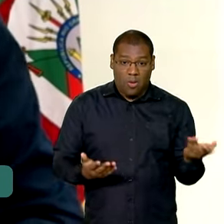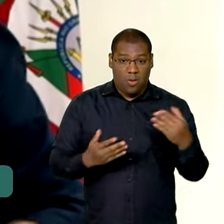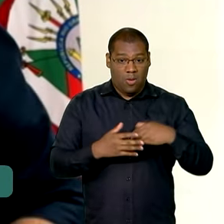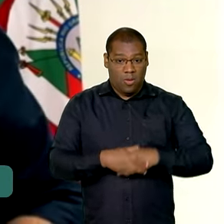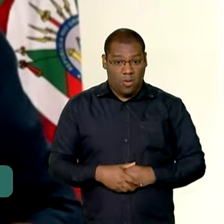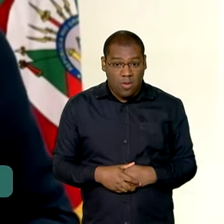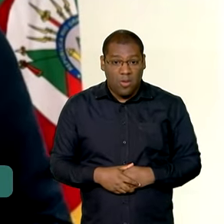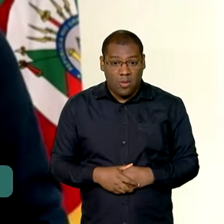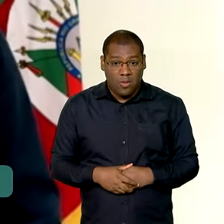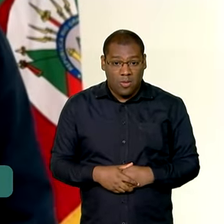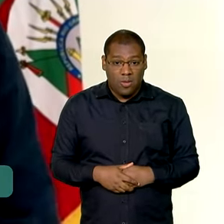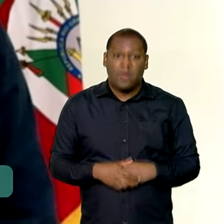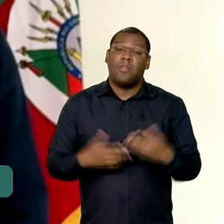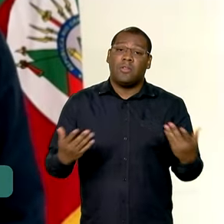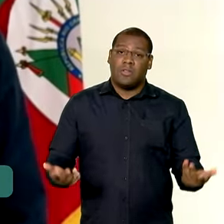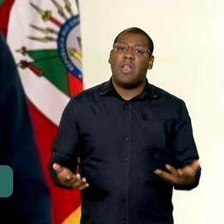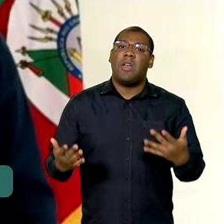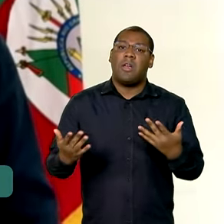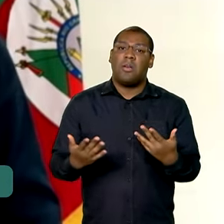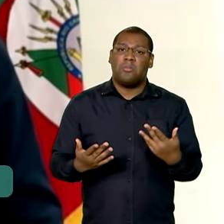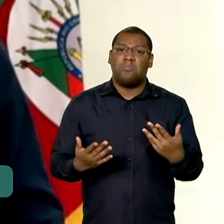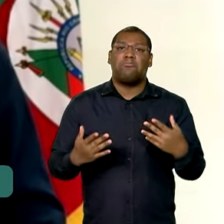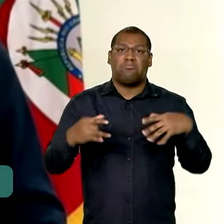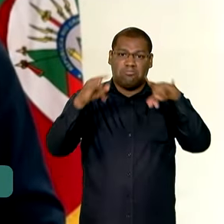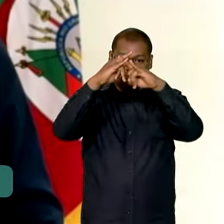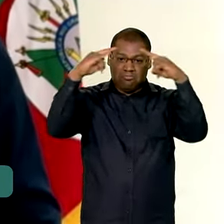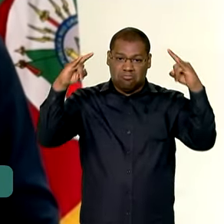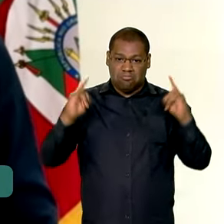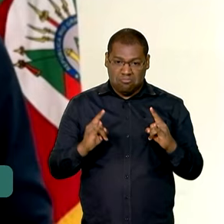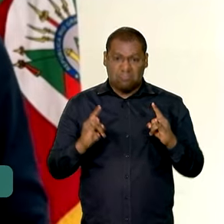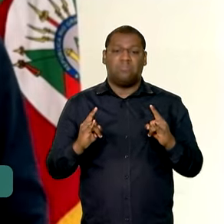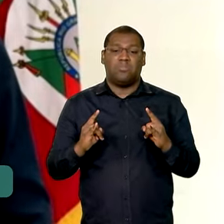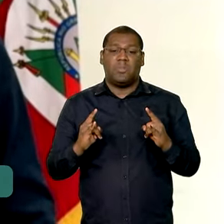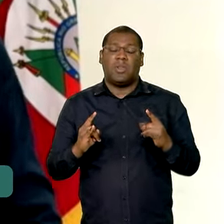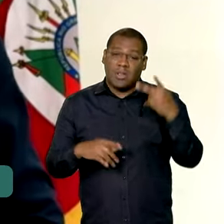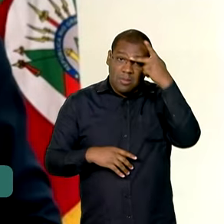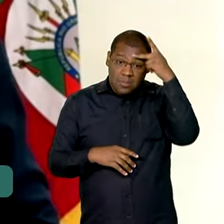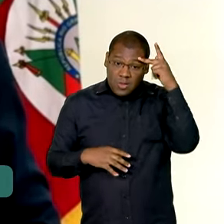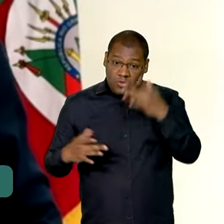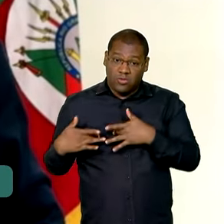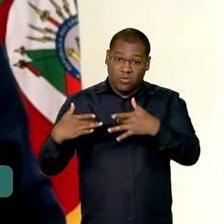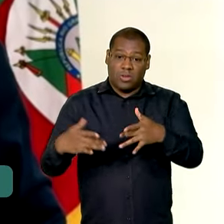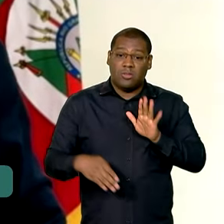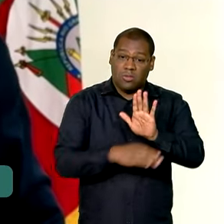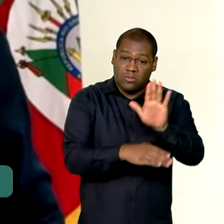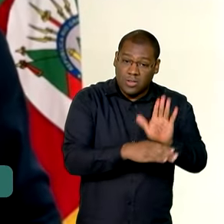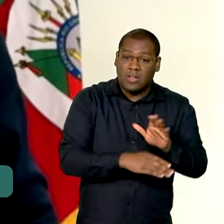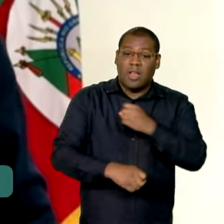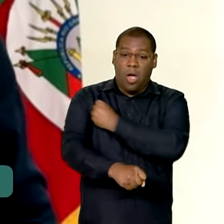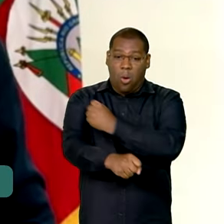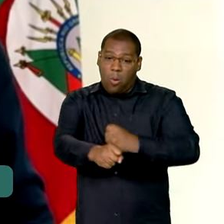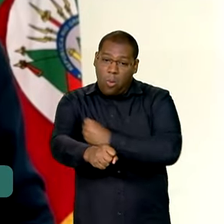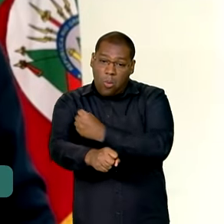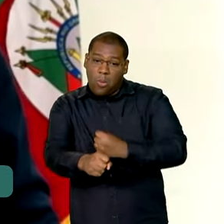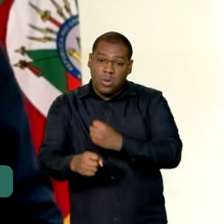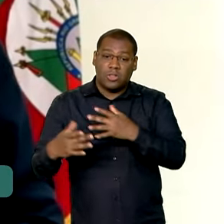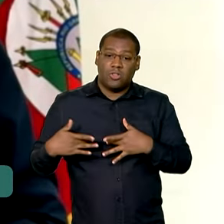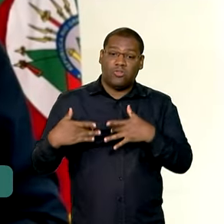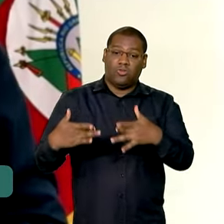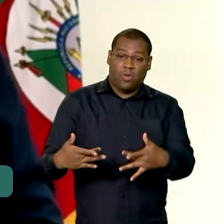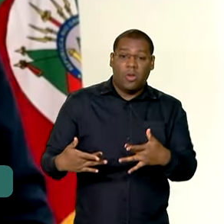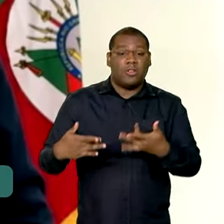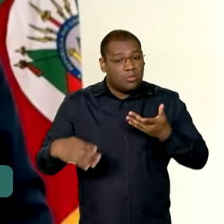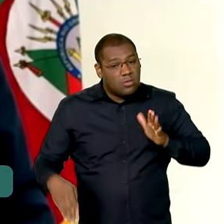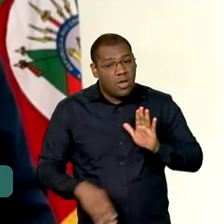É uma grande rede de solidariedade que está montada aqui no Rio Grande do Sul. As cozinhas solidárias, basicamente, atendidas pela